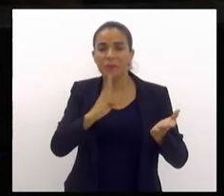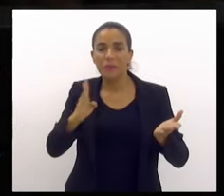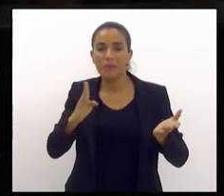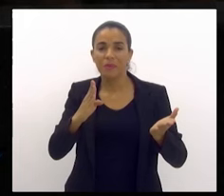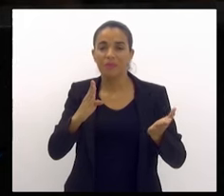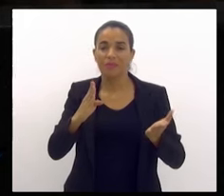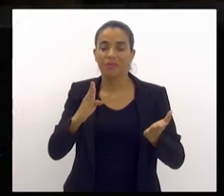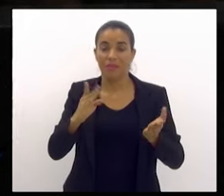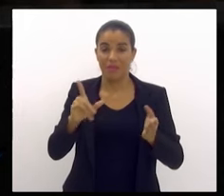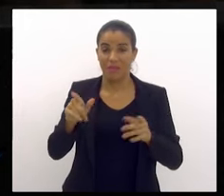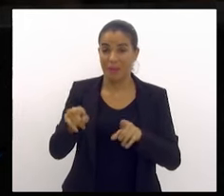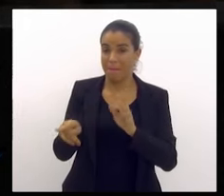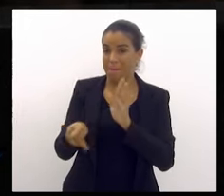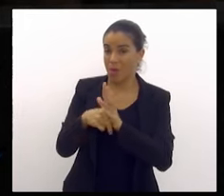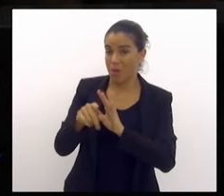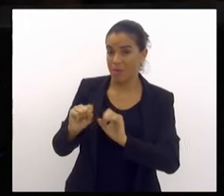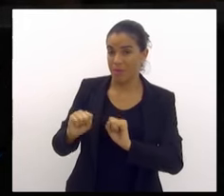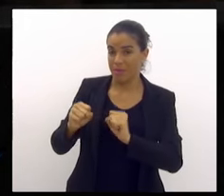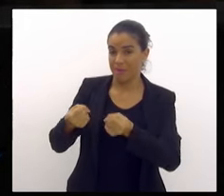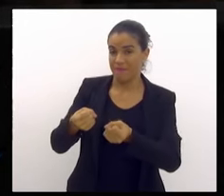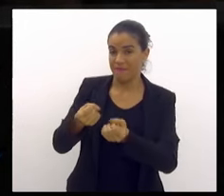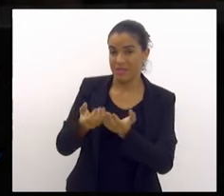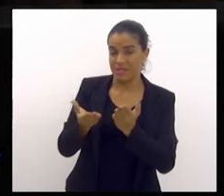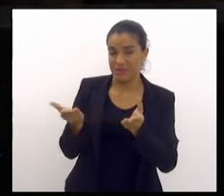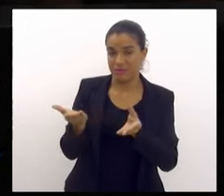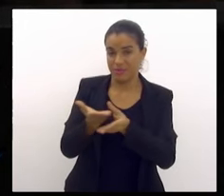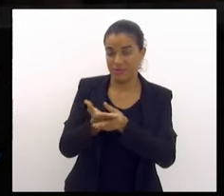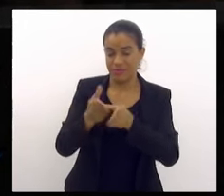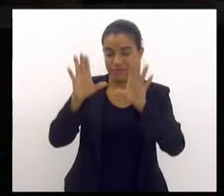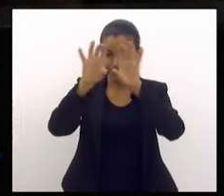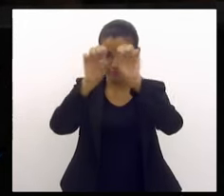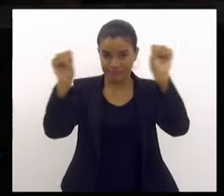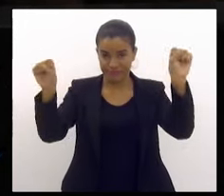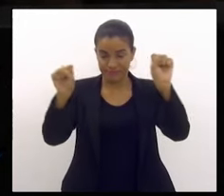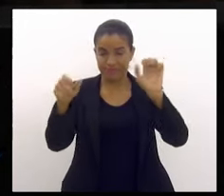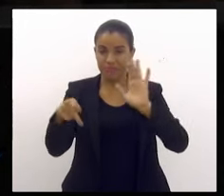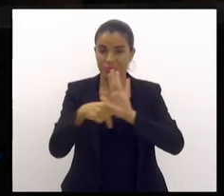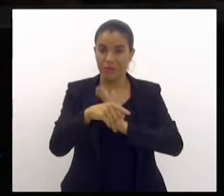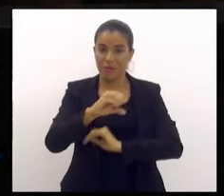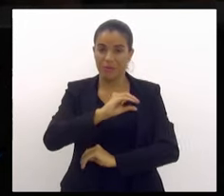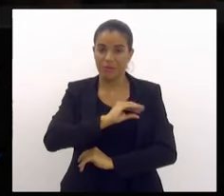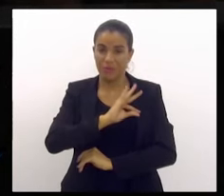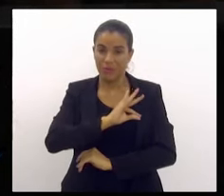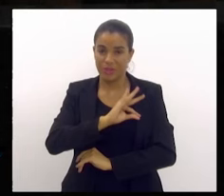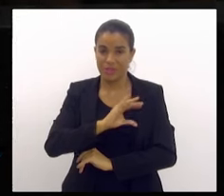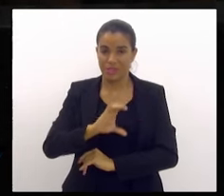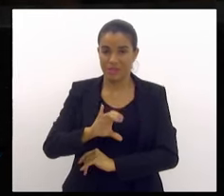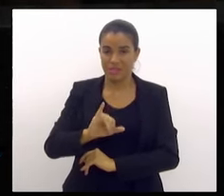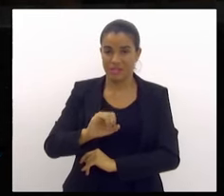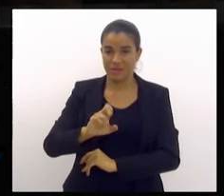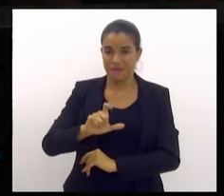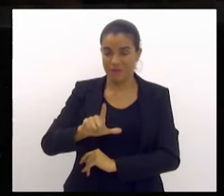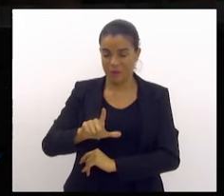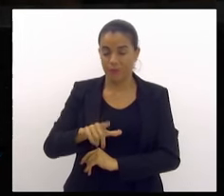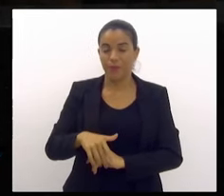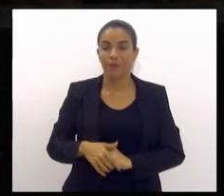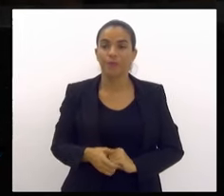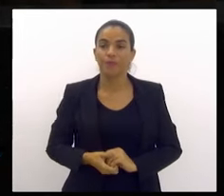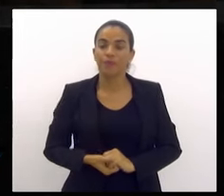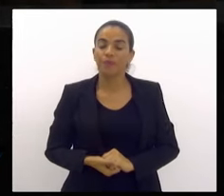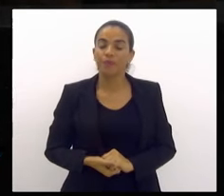defesa do Supremo levantado pela Polícia Civil do Rio de Janeiro. Este número.